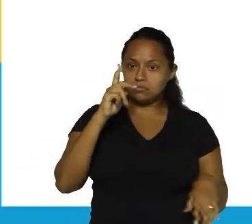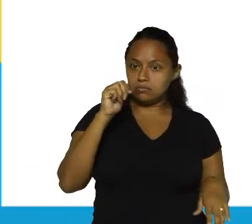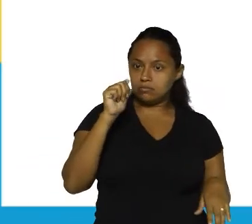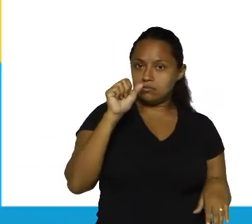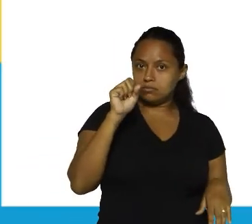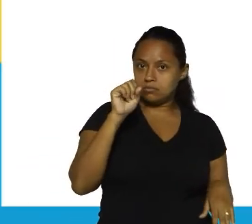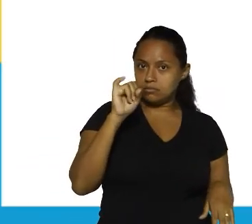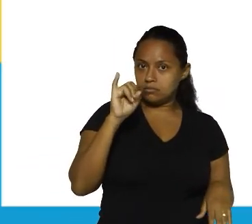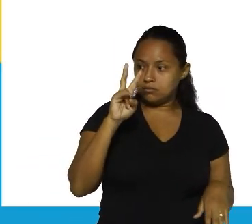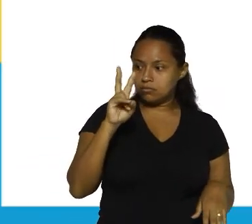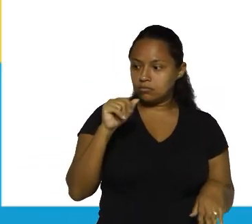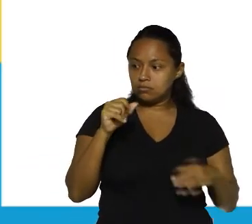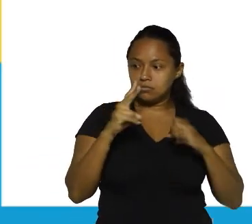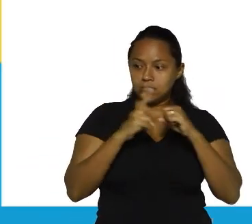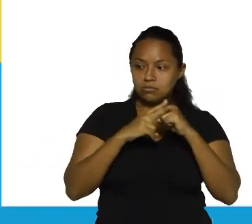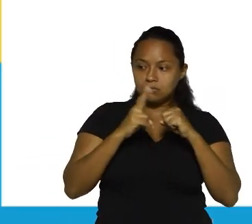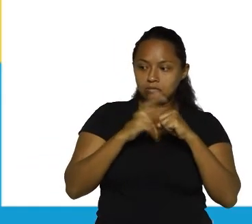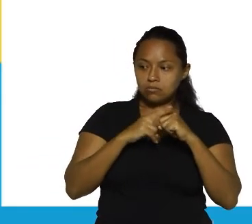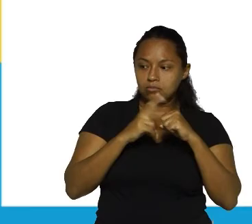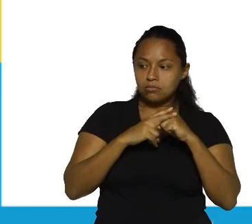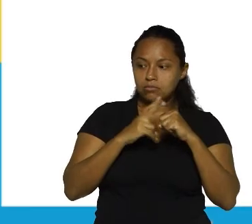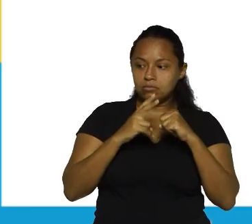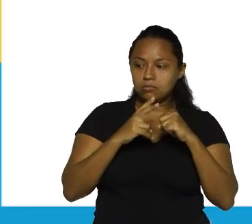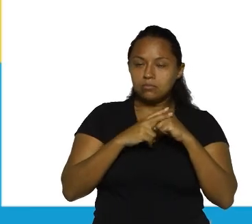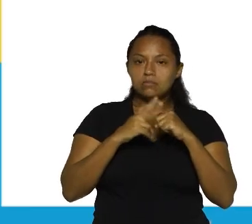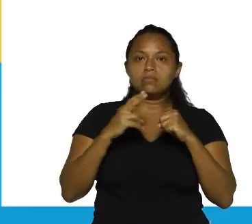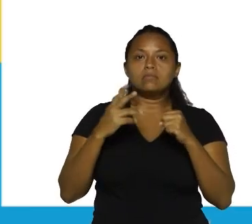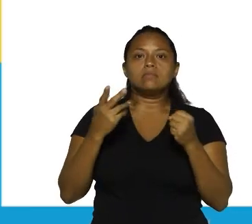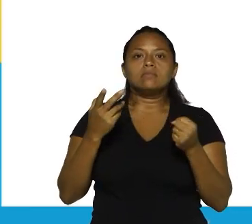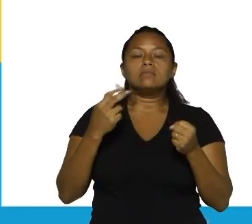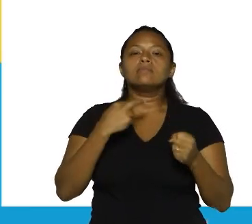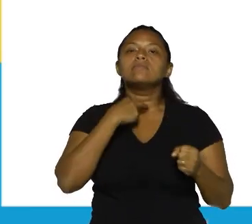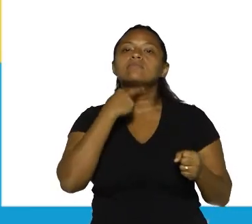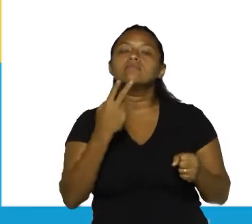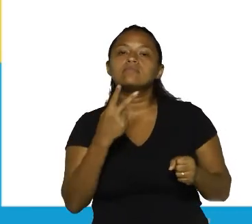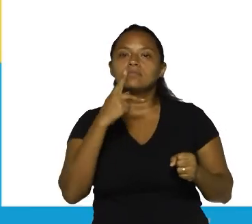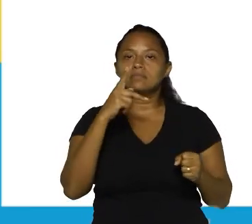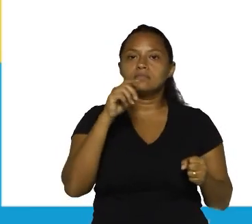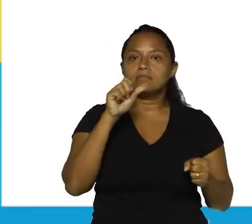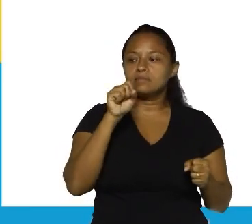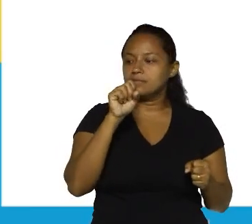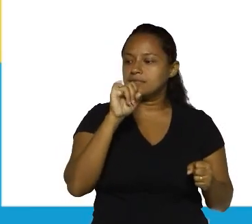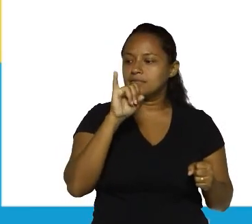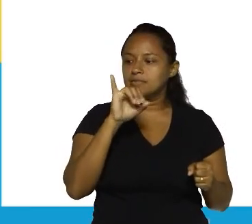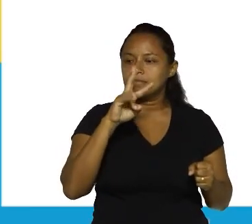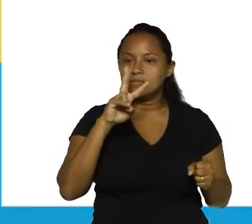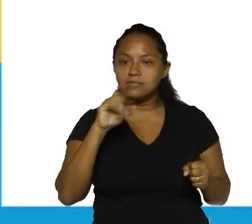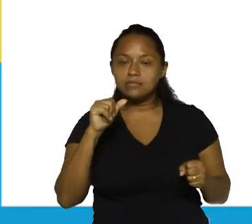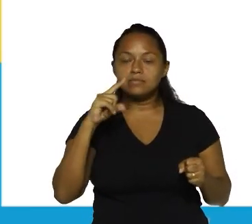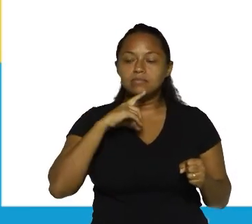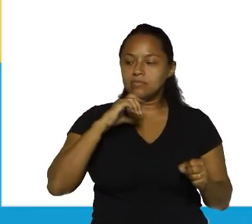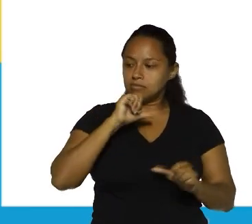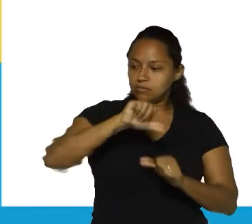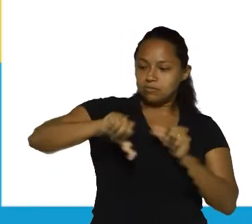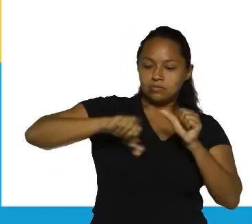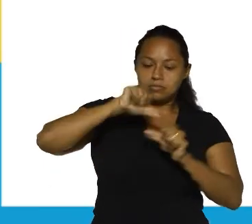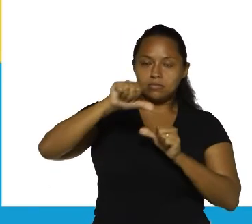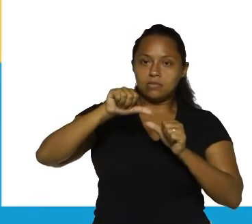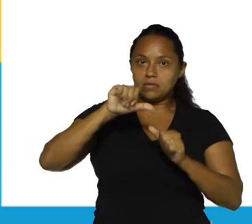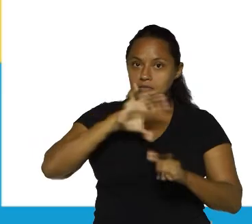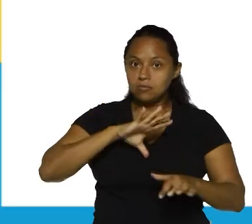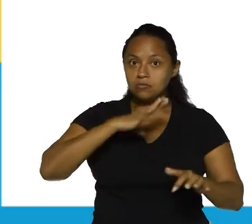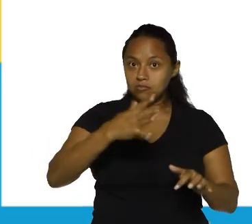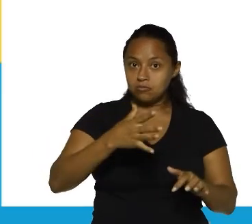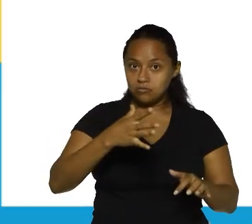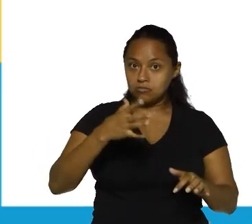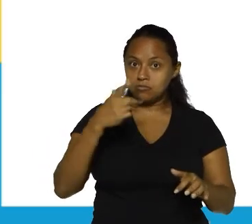Porque o verbo no participio, na voz passiva, vai sofrer alteração. Mas não para indicar, eu